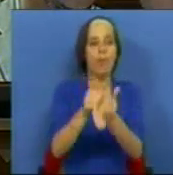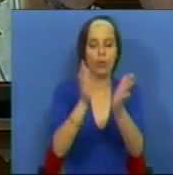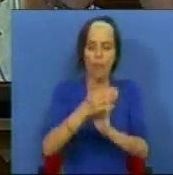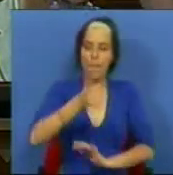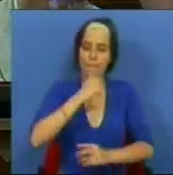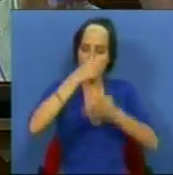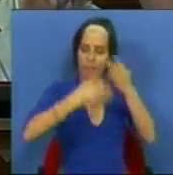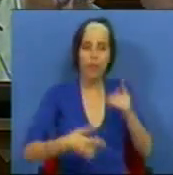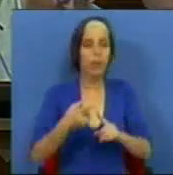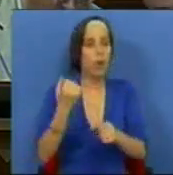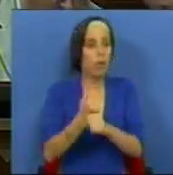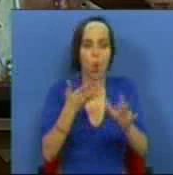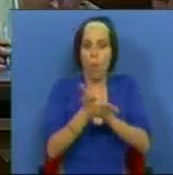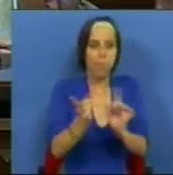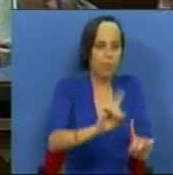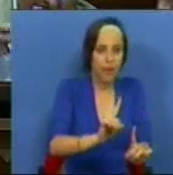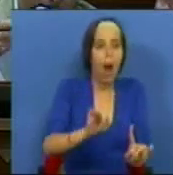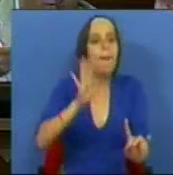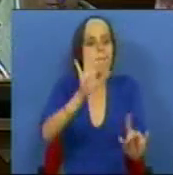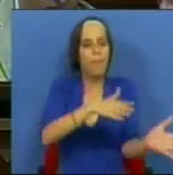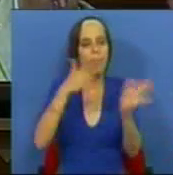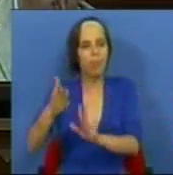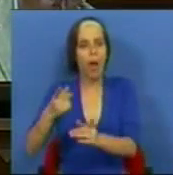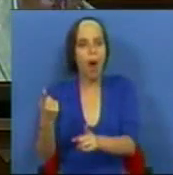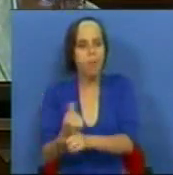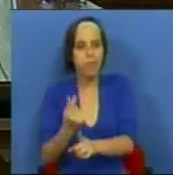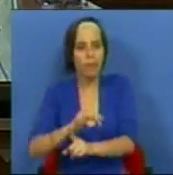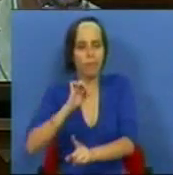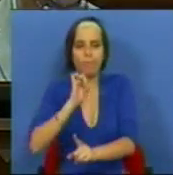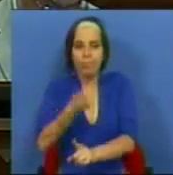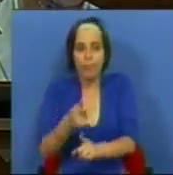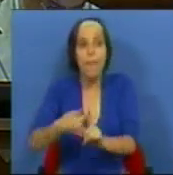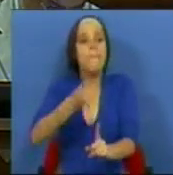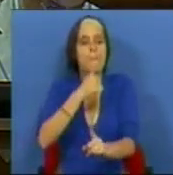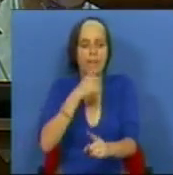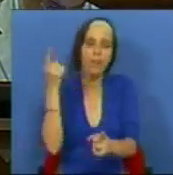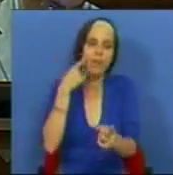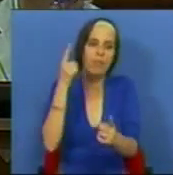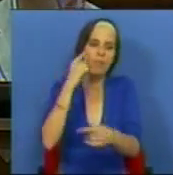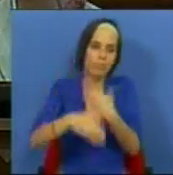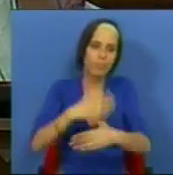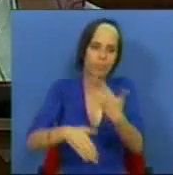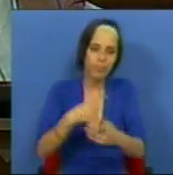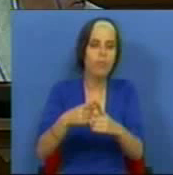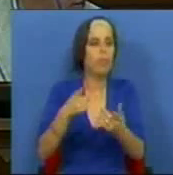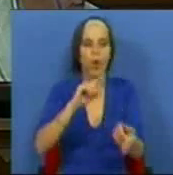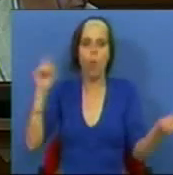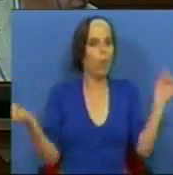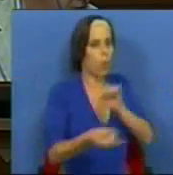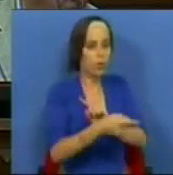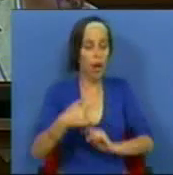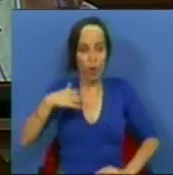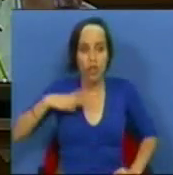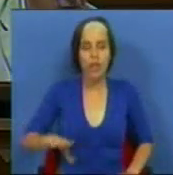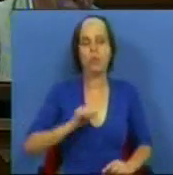as medidas que não criam emprego, mas que por outro lado atacam o poder de compra, são medidas recessivas. São, portanto, o contrário do que nós